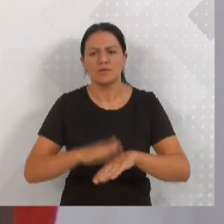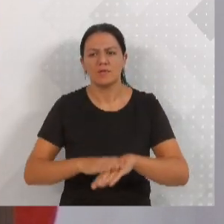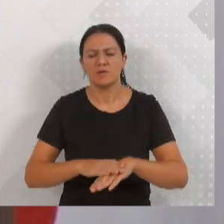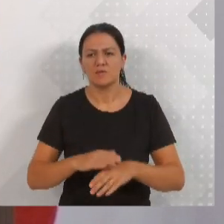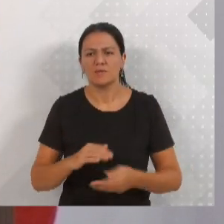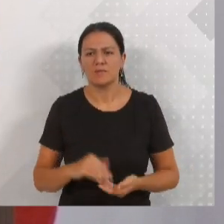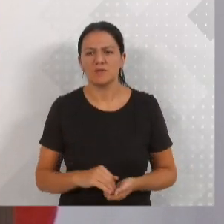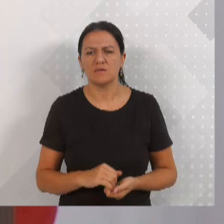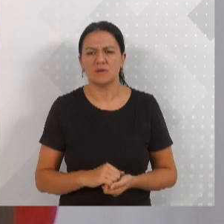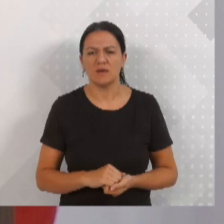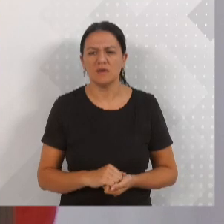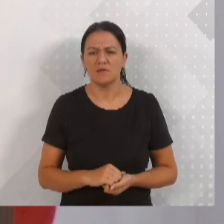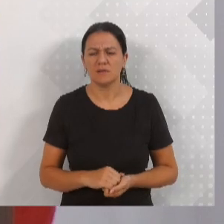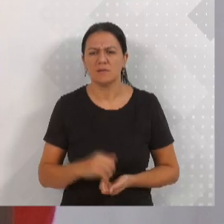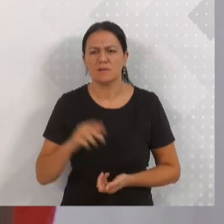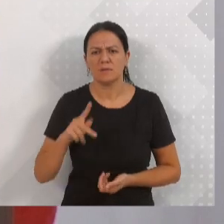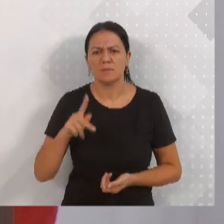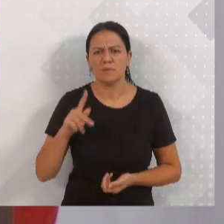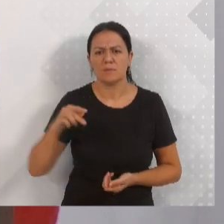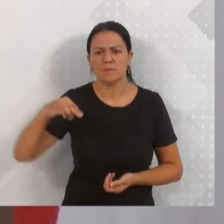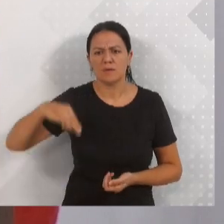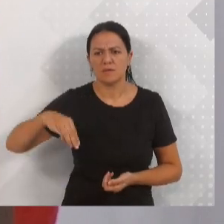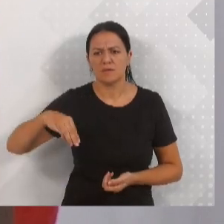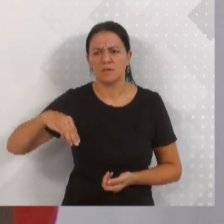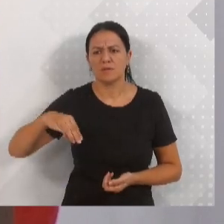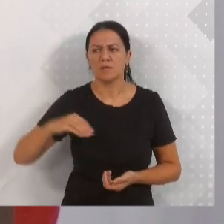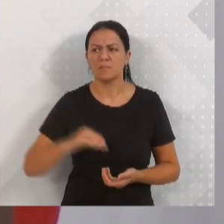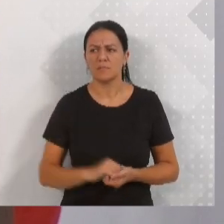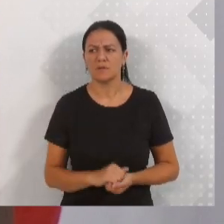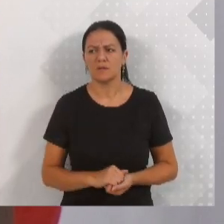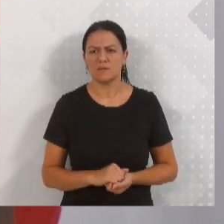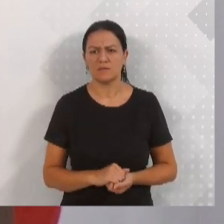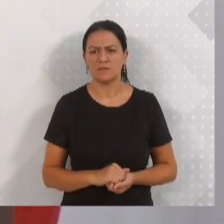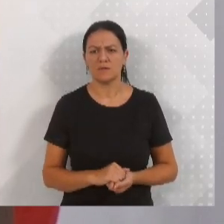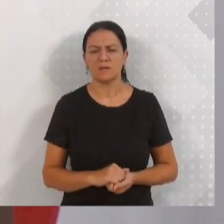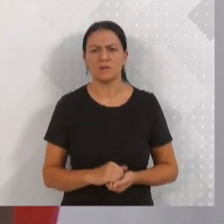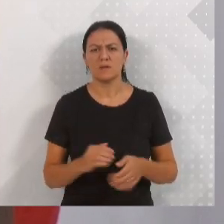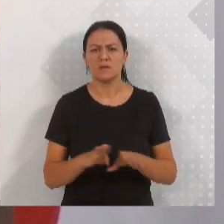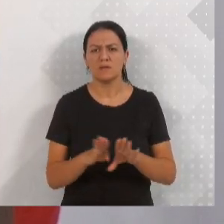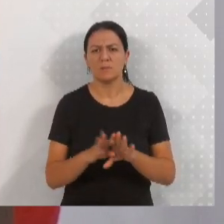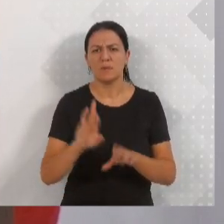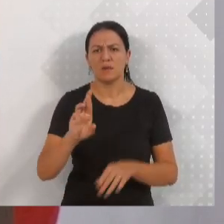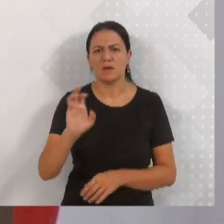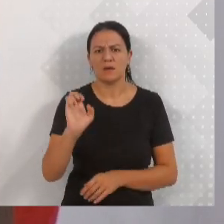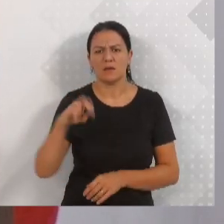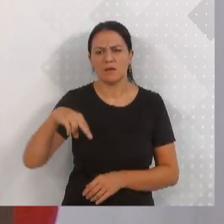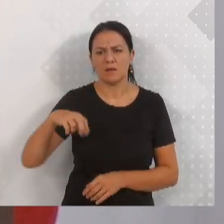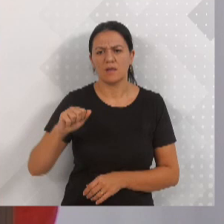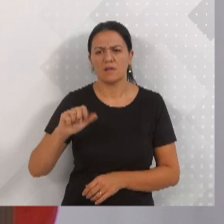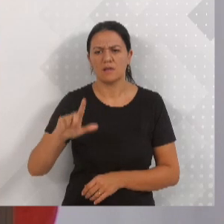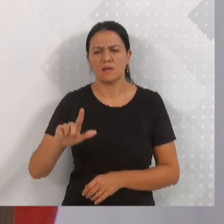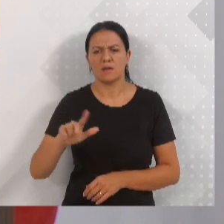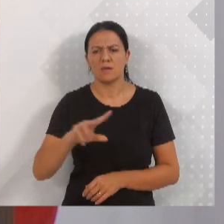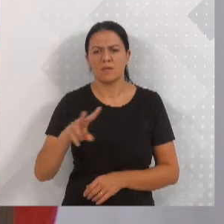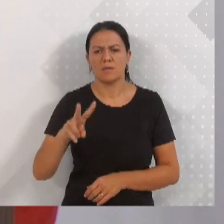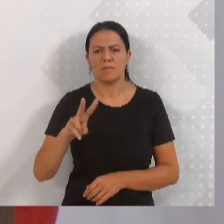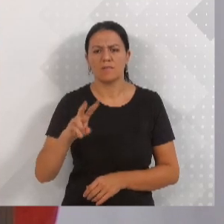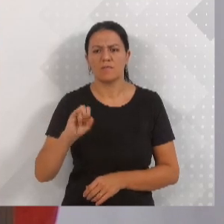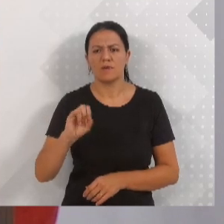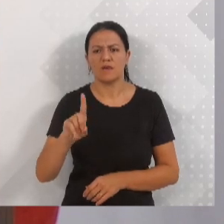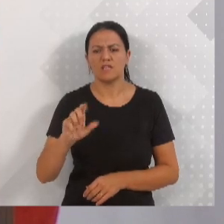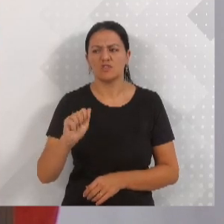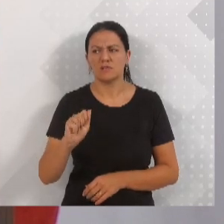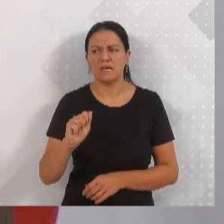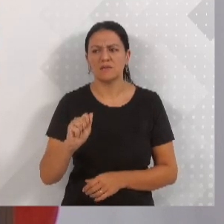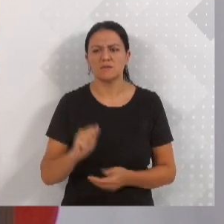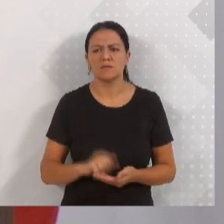para a APPM e também para a Renal Vida, ainda não sabemos, o coordenador do Risotaço ainda não levantou